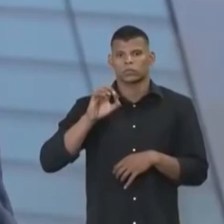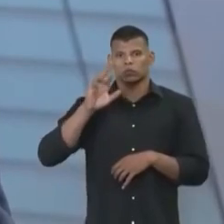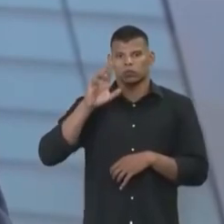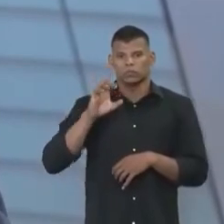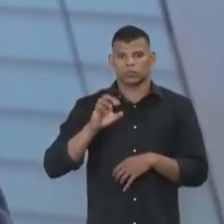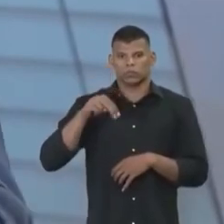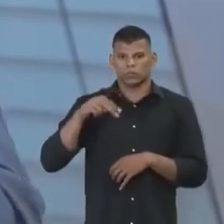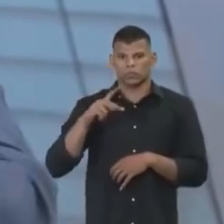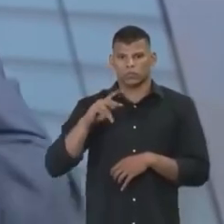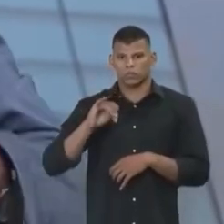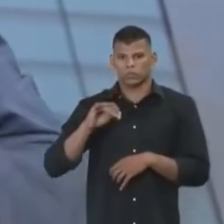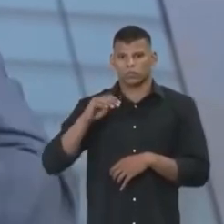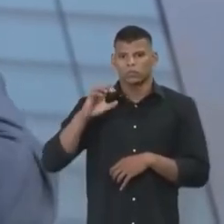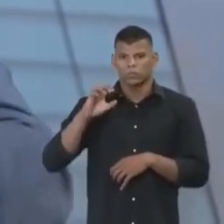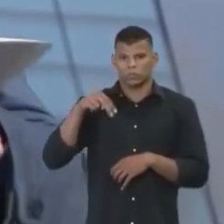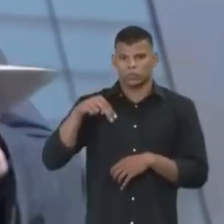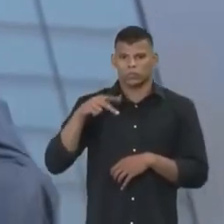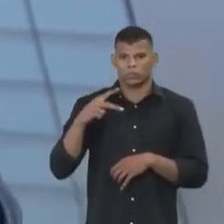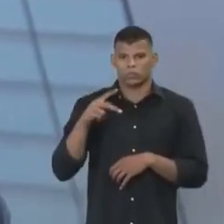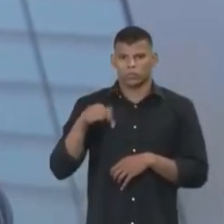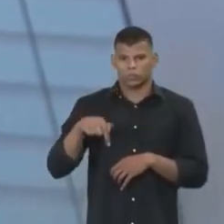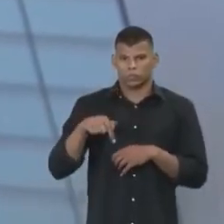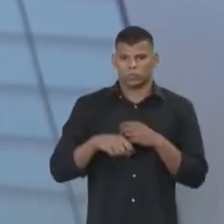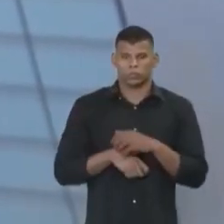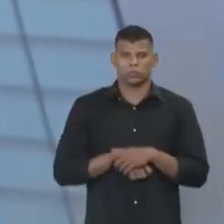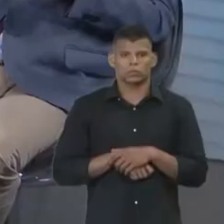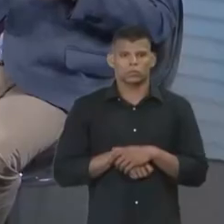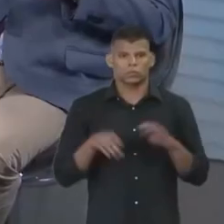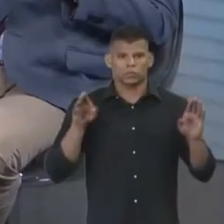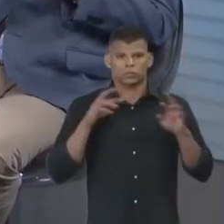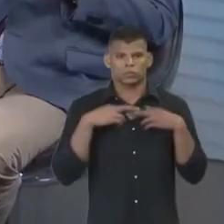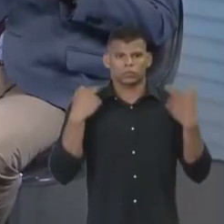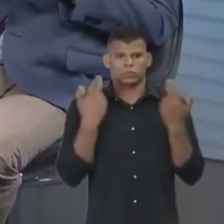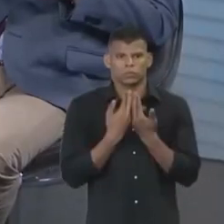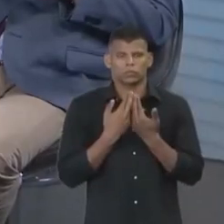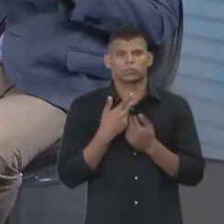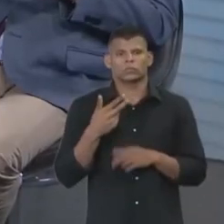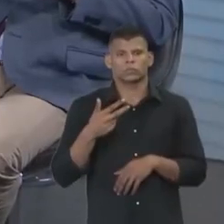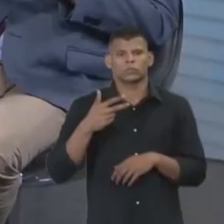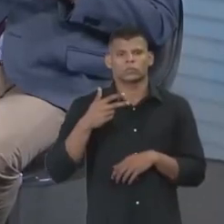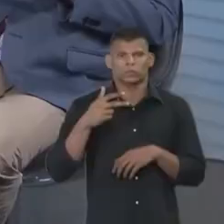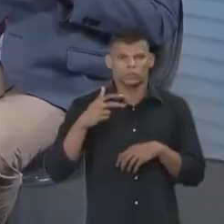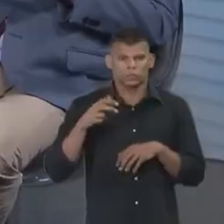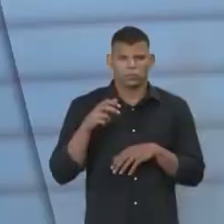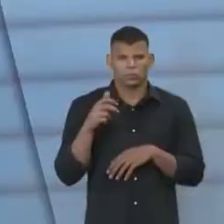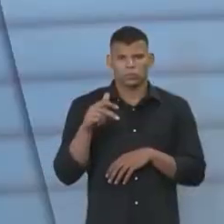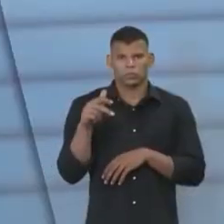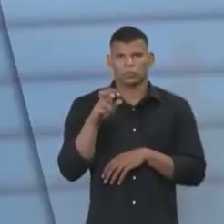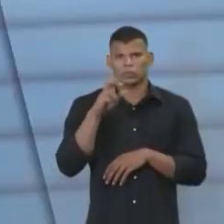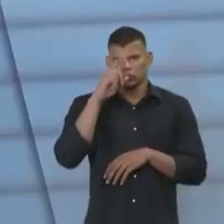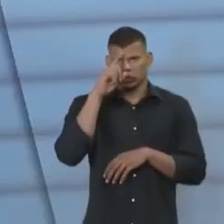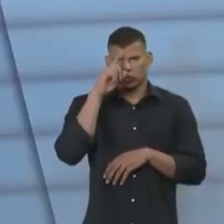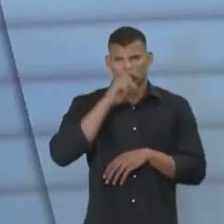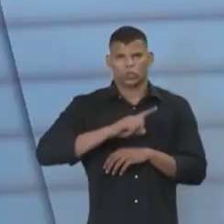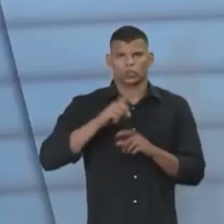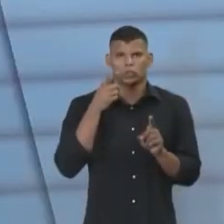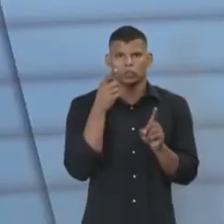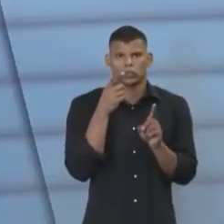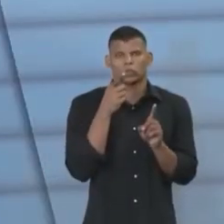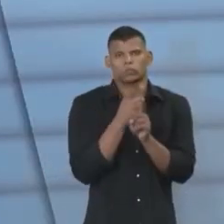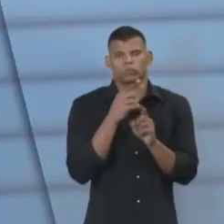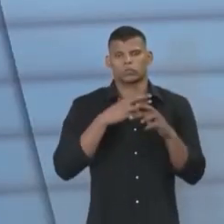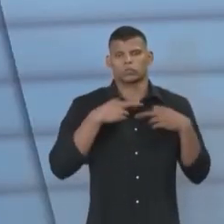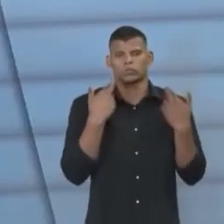CNPq. Esse grupo tem reuniões periódicas? Sim. 15 ENAIs, nós temos 10 linhas de pesquisa e